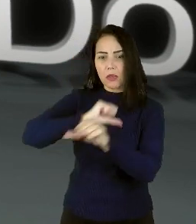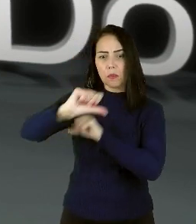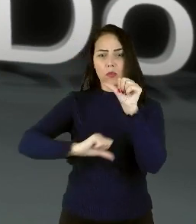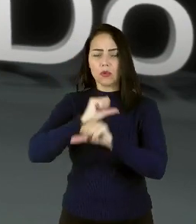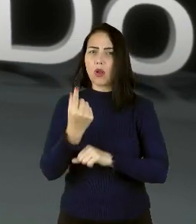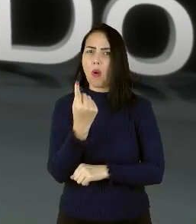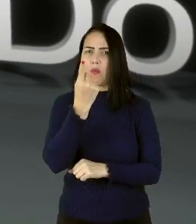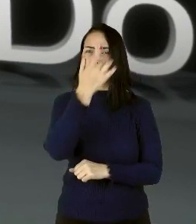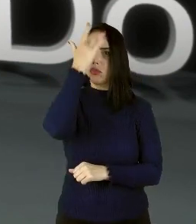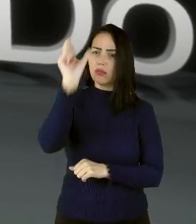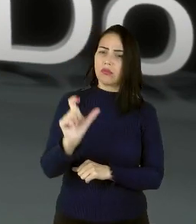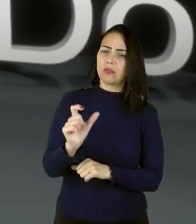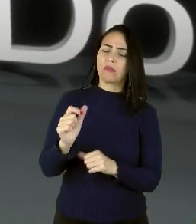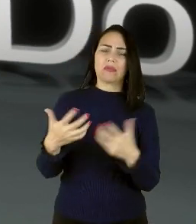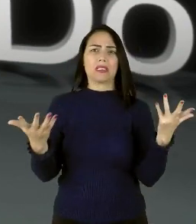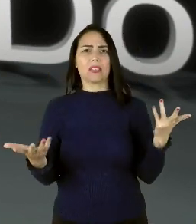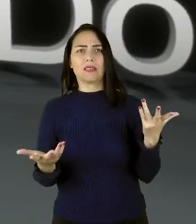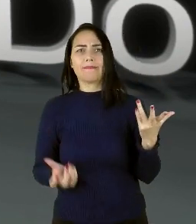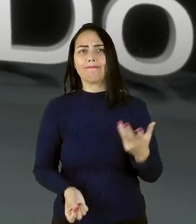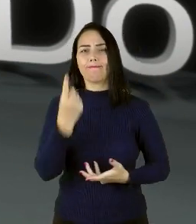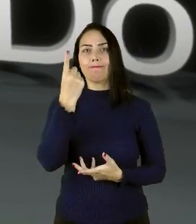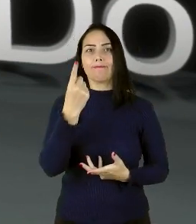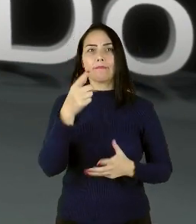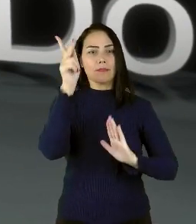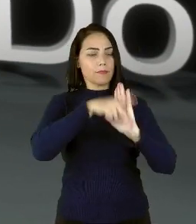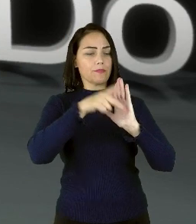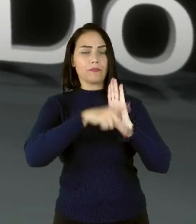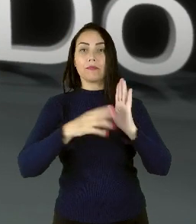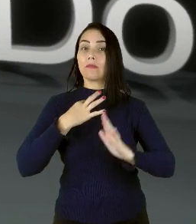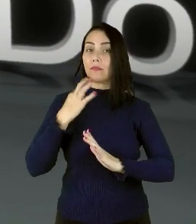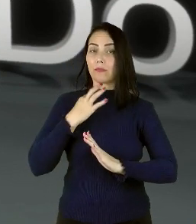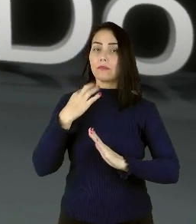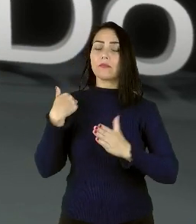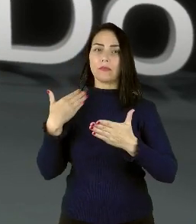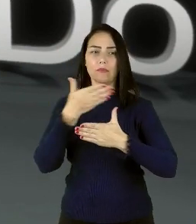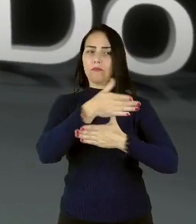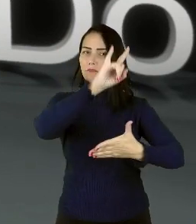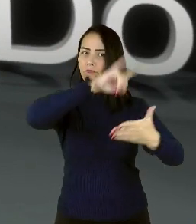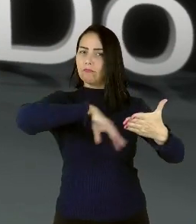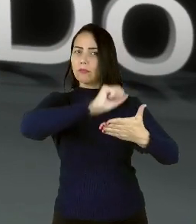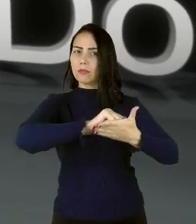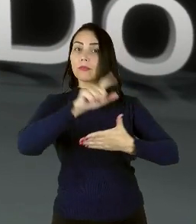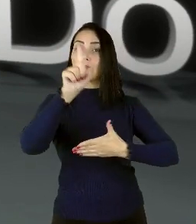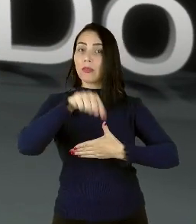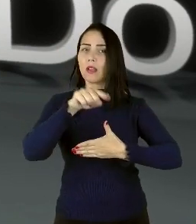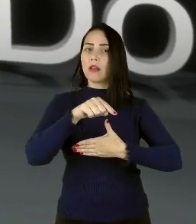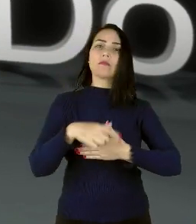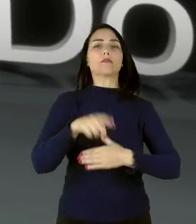apenas uma figura em meio a tudo aquilo? O projeto de voluntariado pelo qual me inscrevi era o Teaching for Refugees,